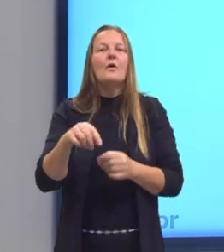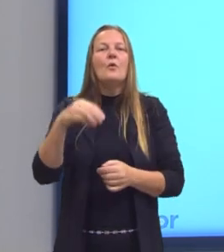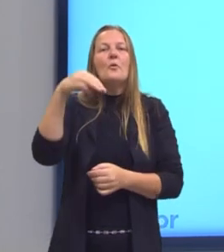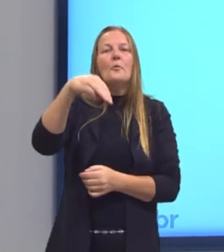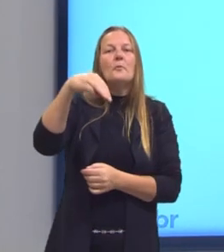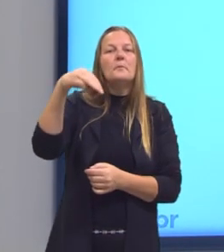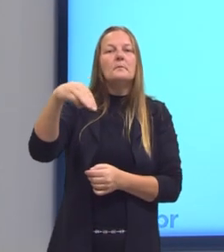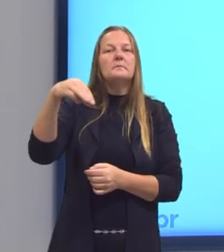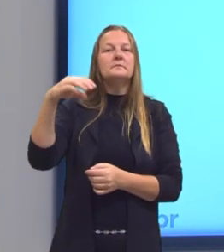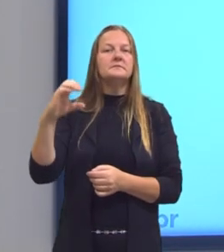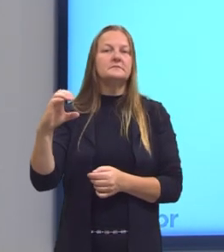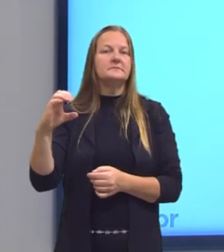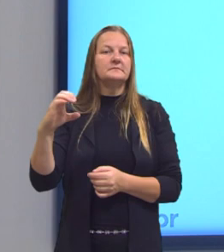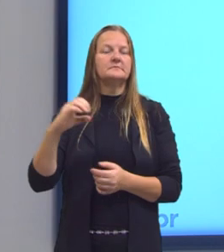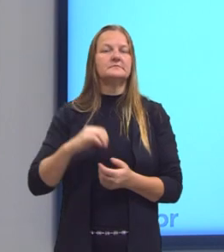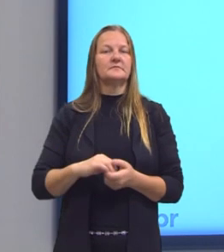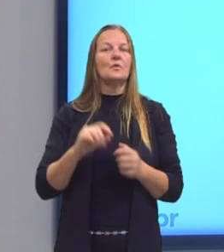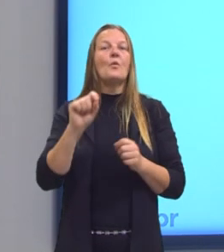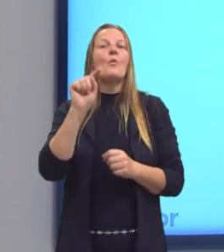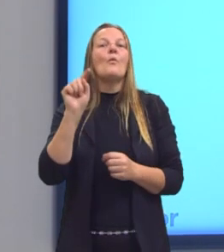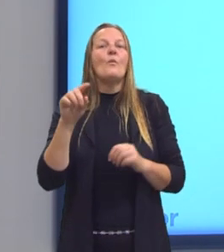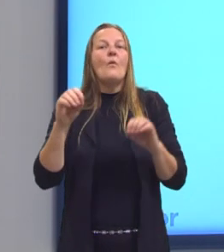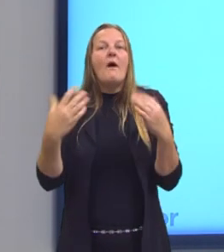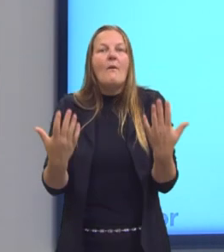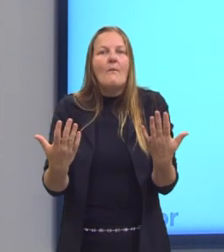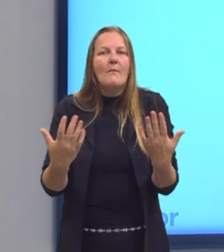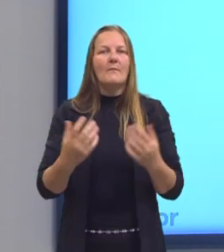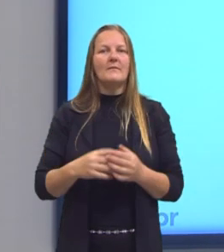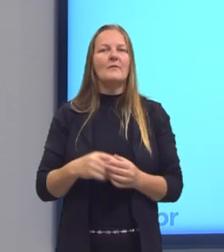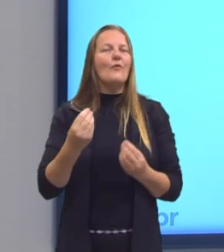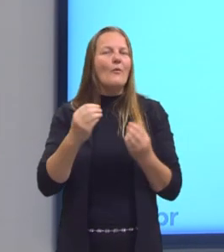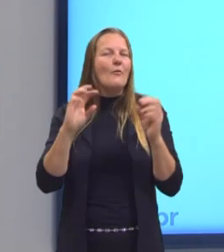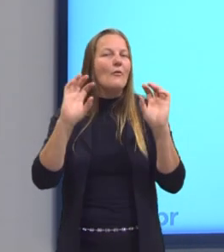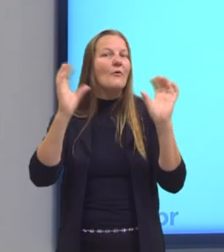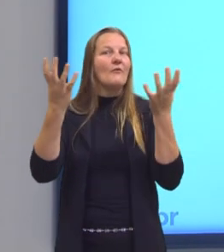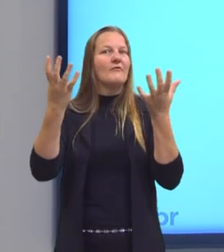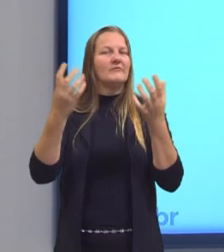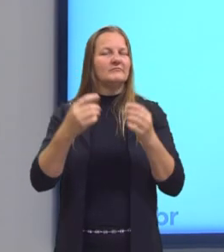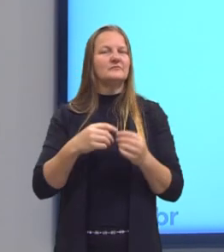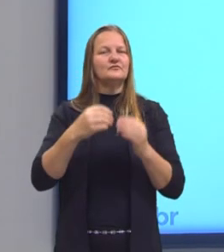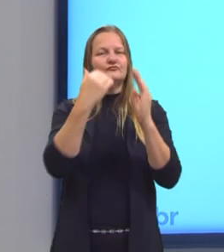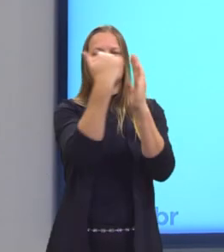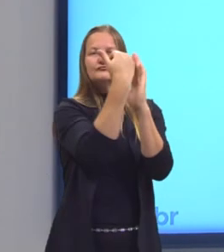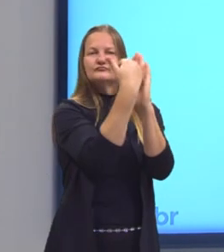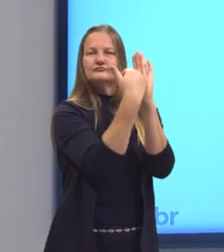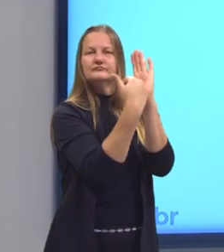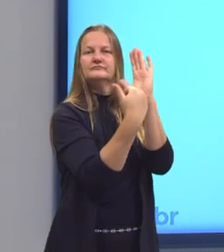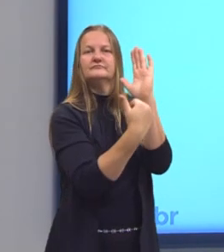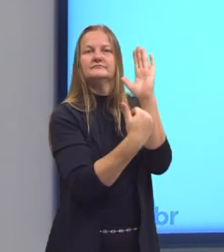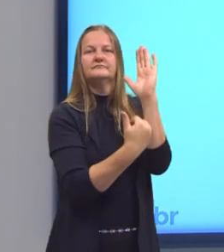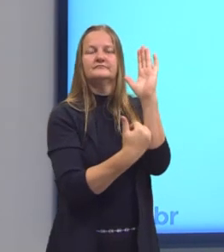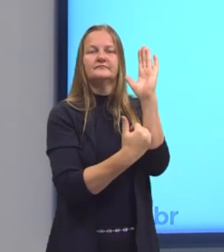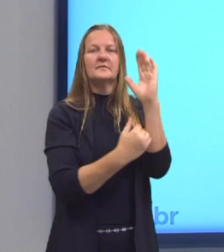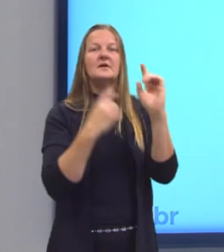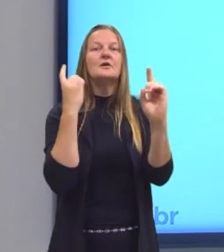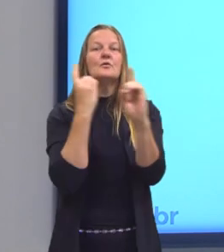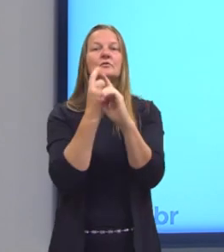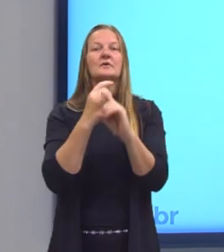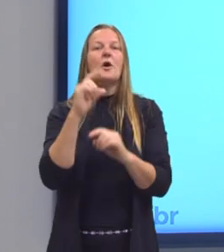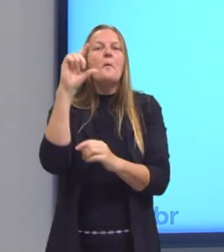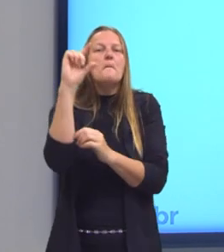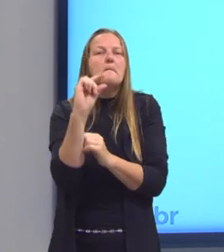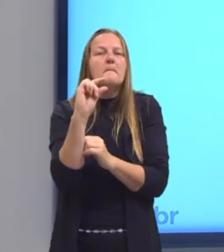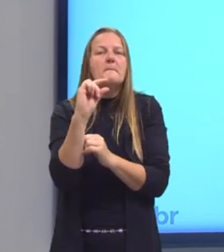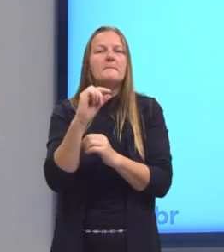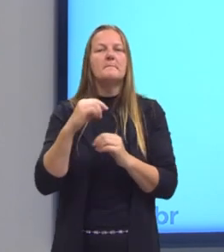múltiplo comum, o MMC. Uma das formas de resolver é listar os múltiplos desses valores e encontrar o